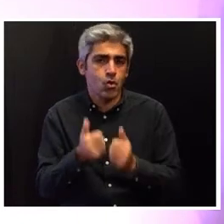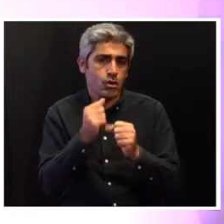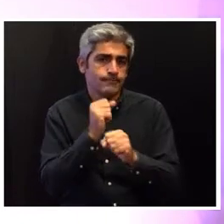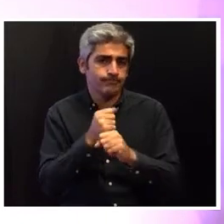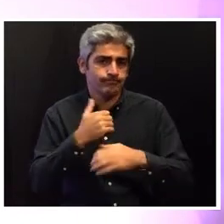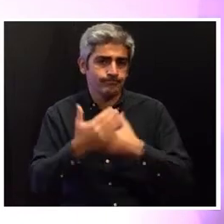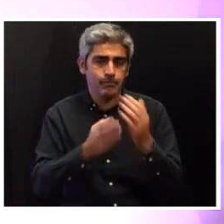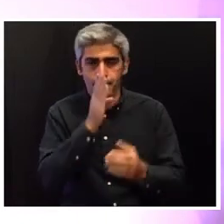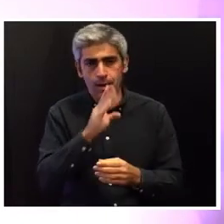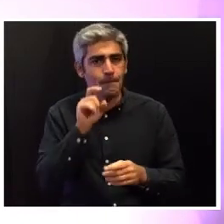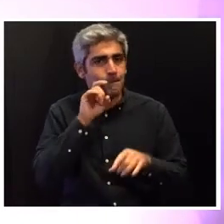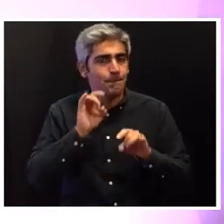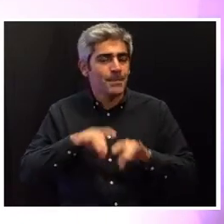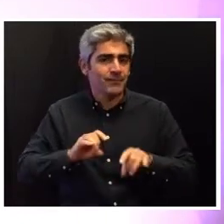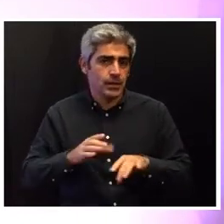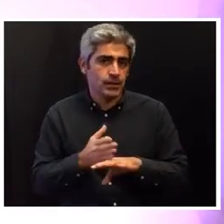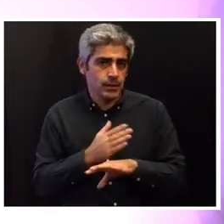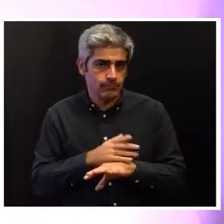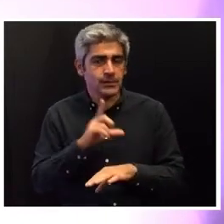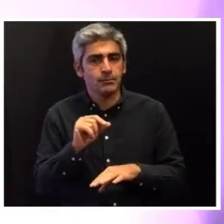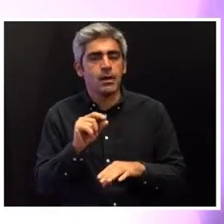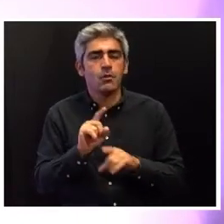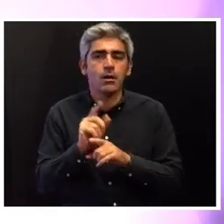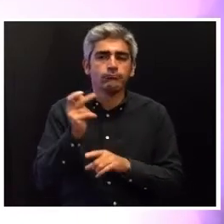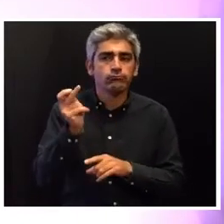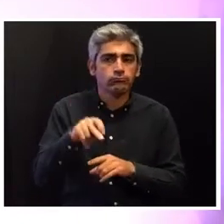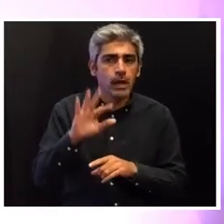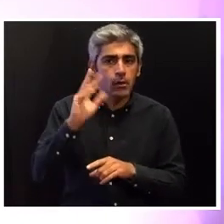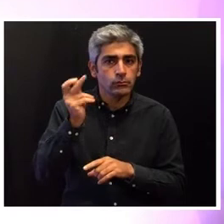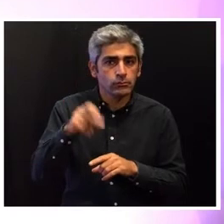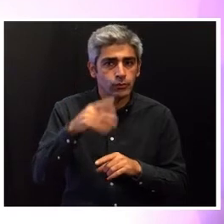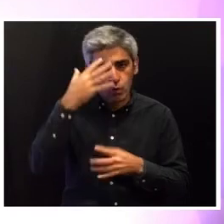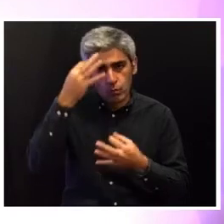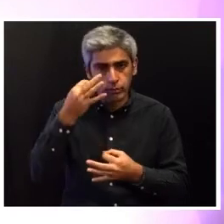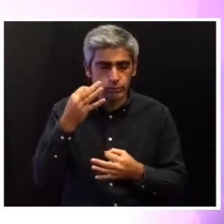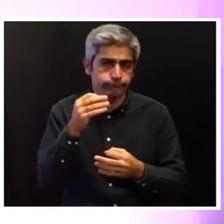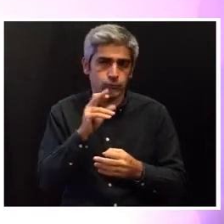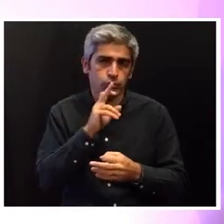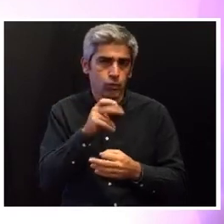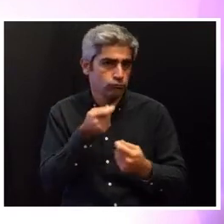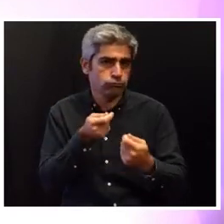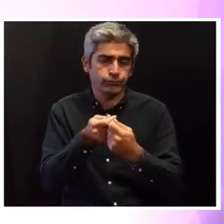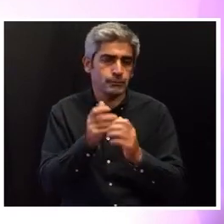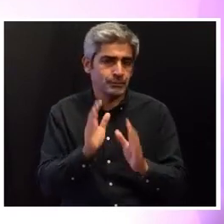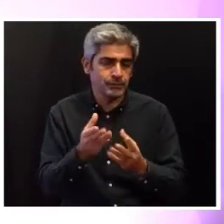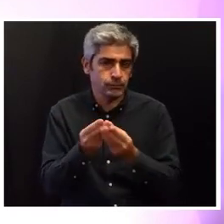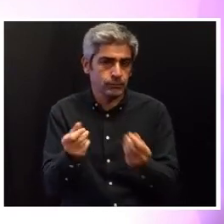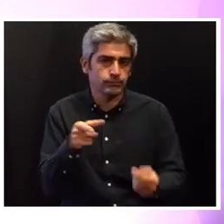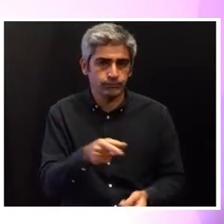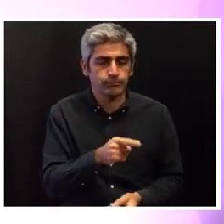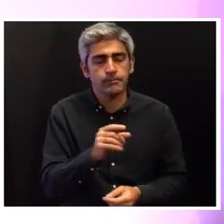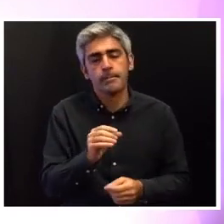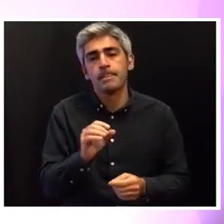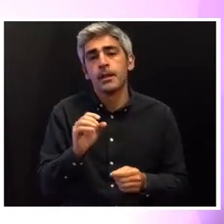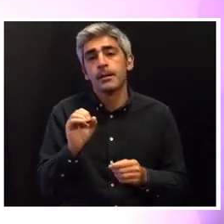preventiva e da reação contra estes comportamentos. Uma primeira relação